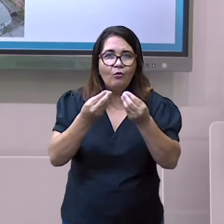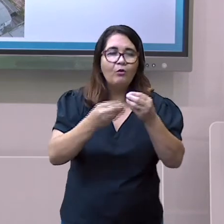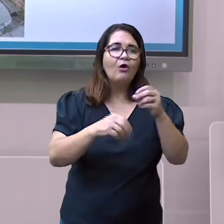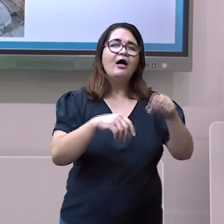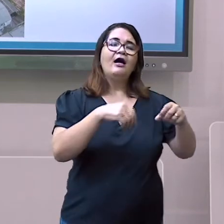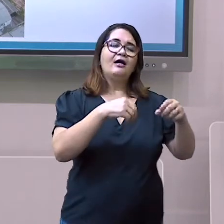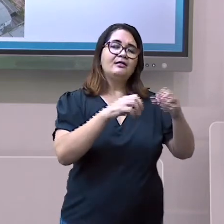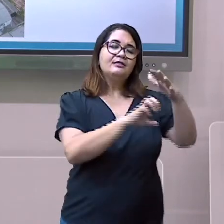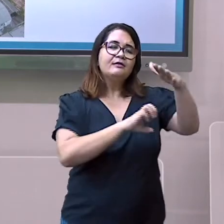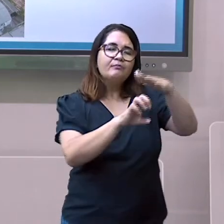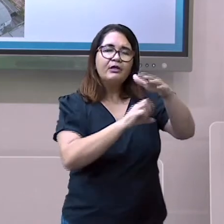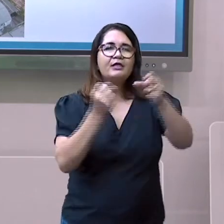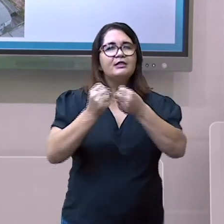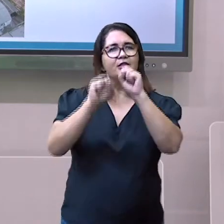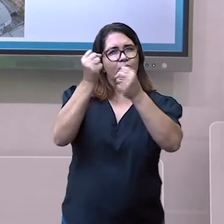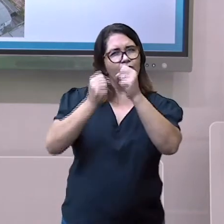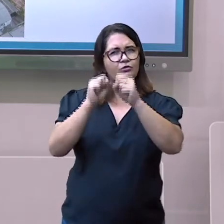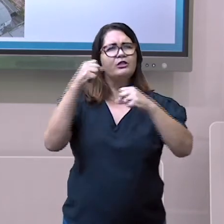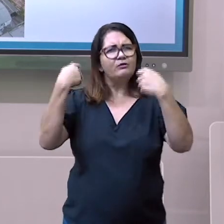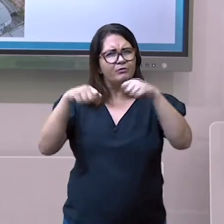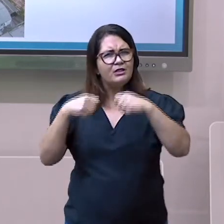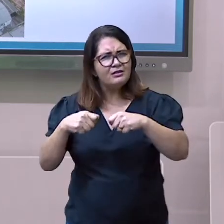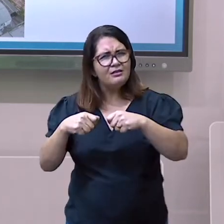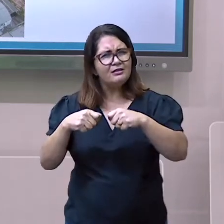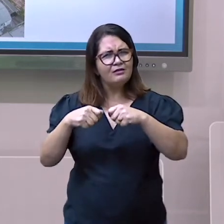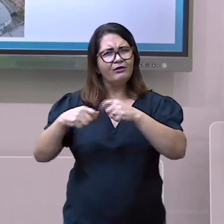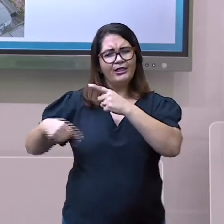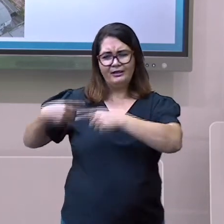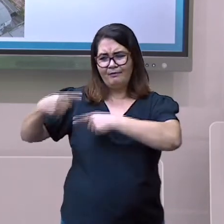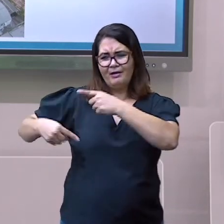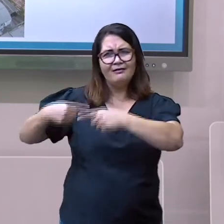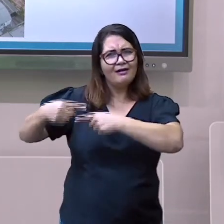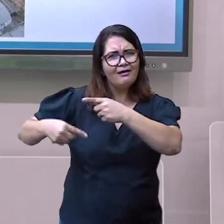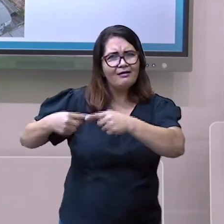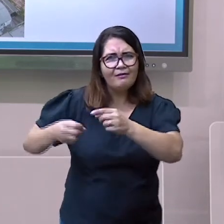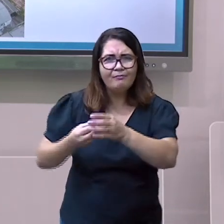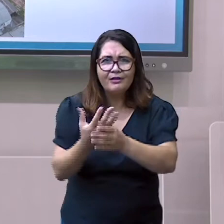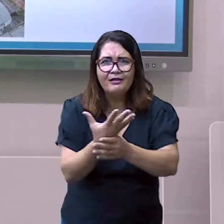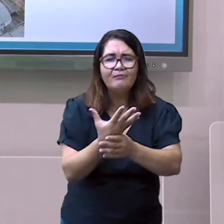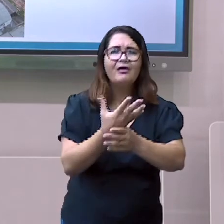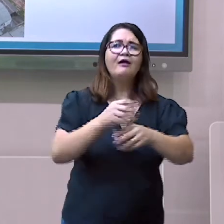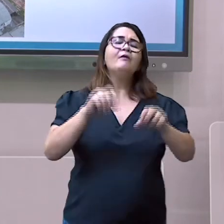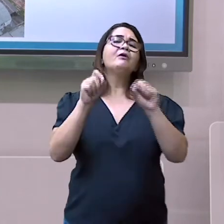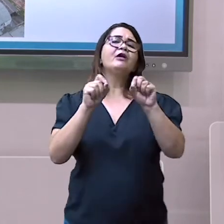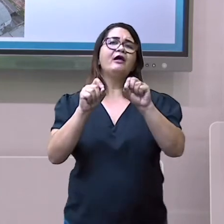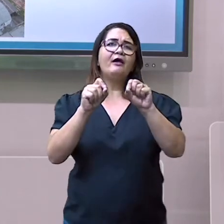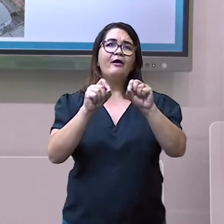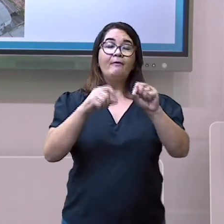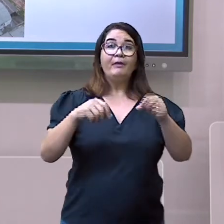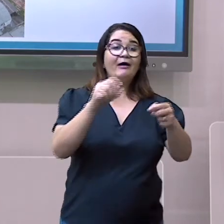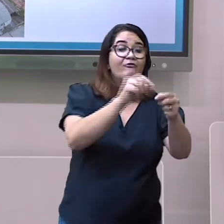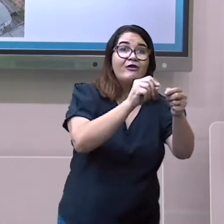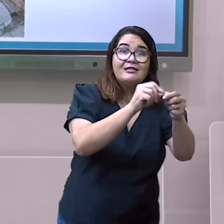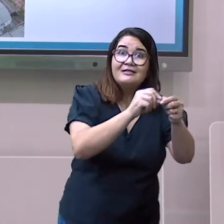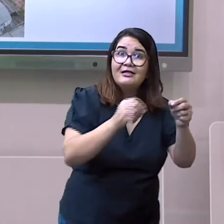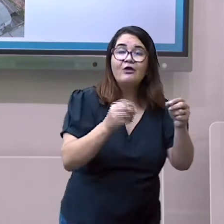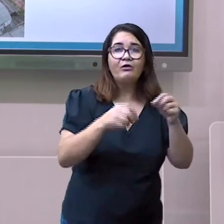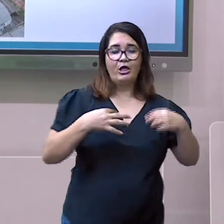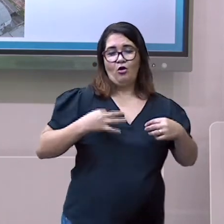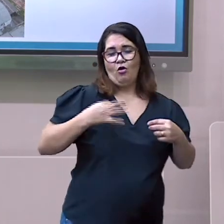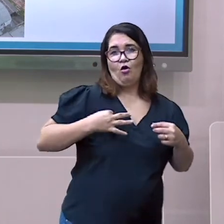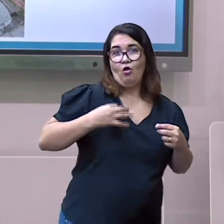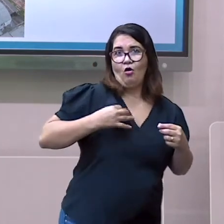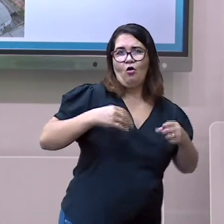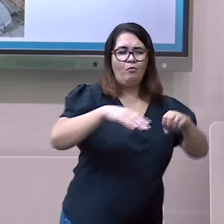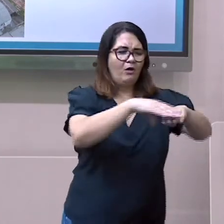roupas e máquinas. Mesmo essencialmente urbana, a atividade industrial depende do campo,